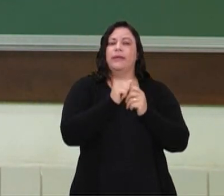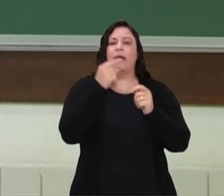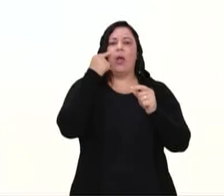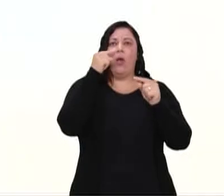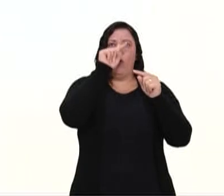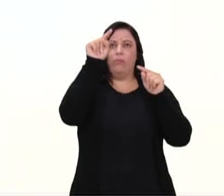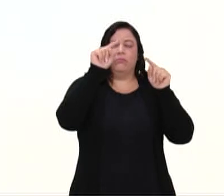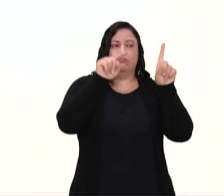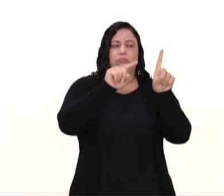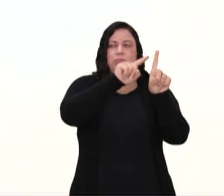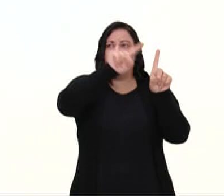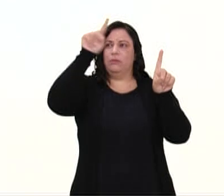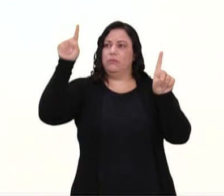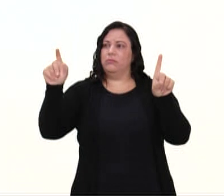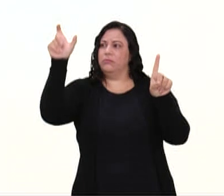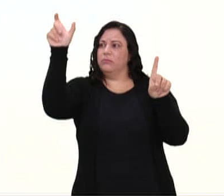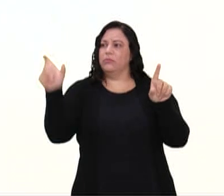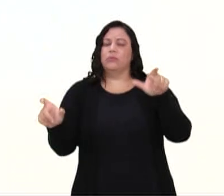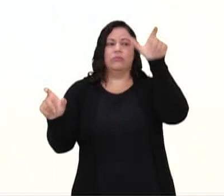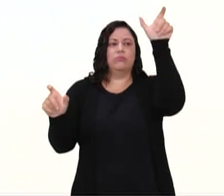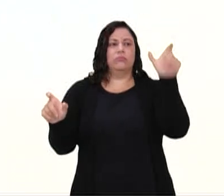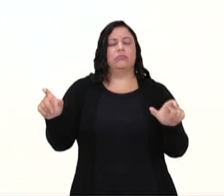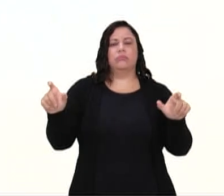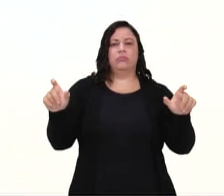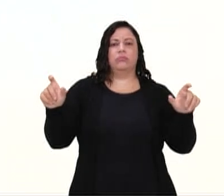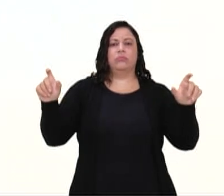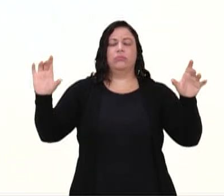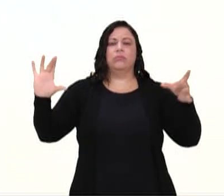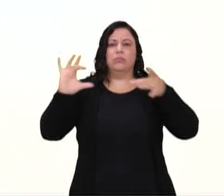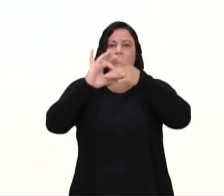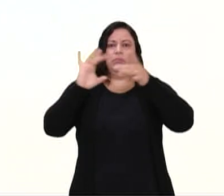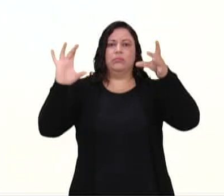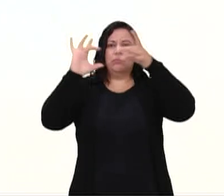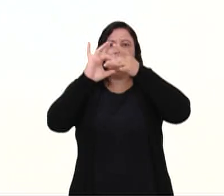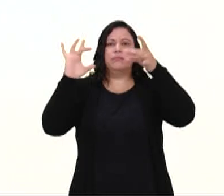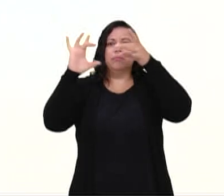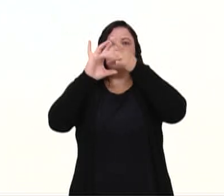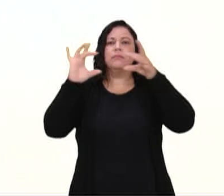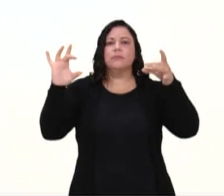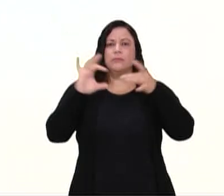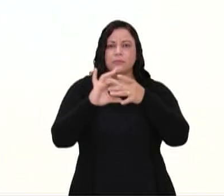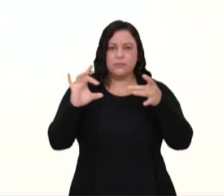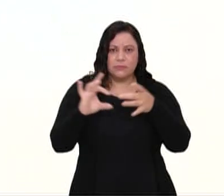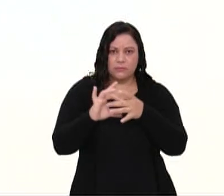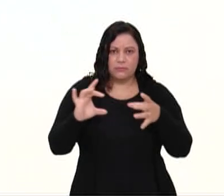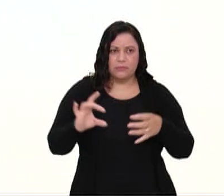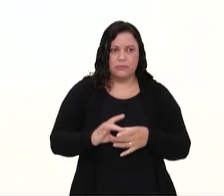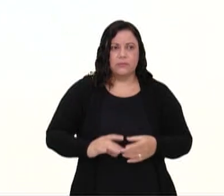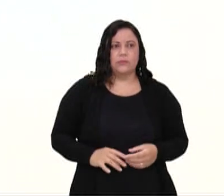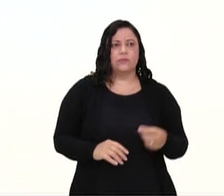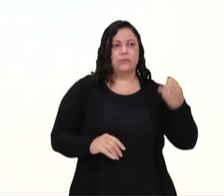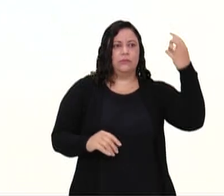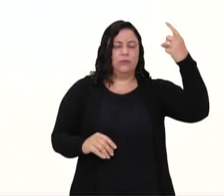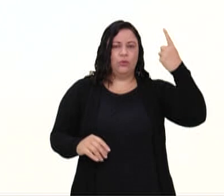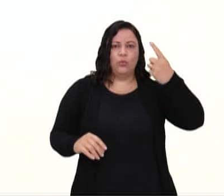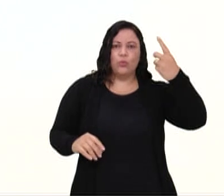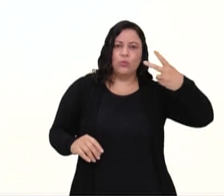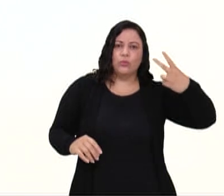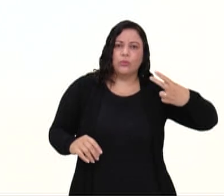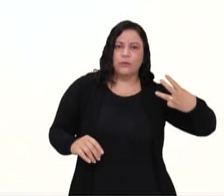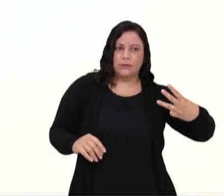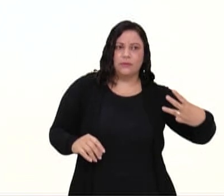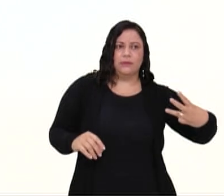enumere a segunda coluna de acordo com a primeira. Então, eu tenho três conceitos aqui, né, o um, dois e o três.